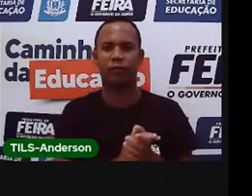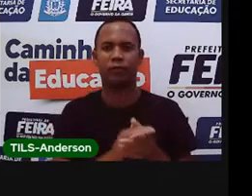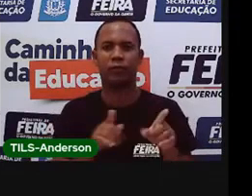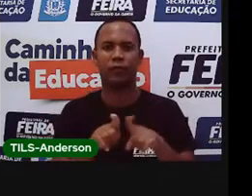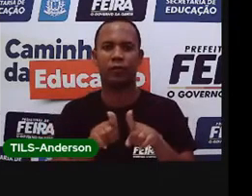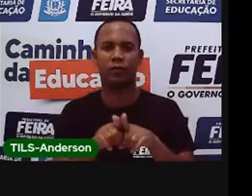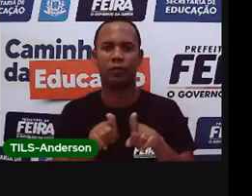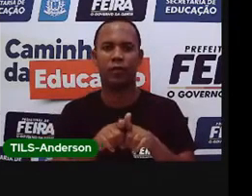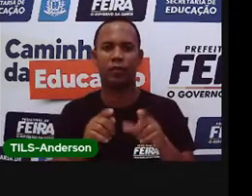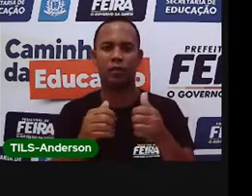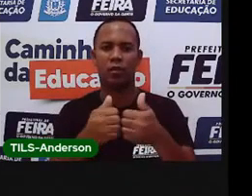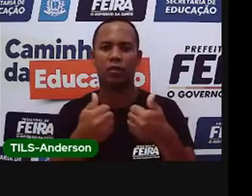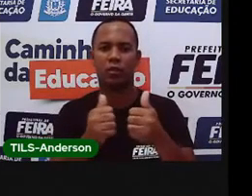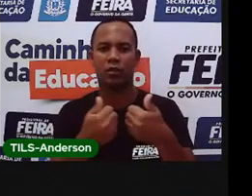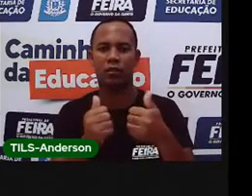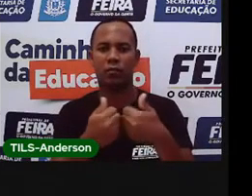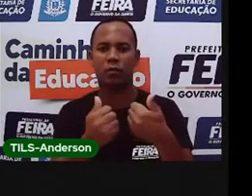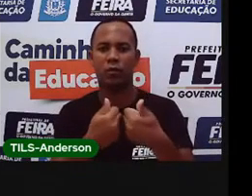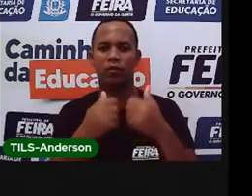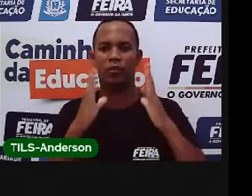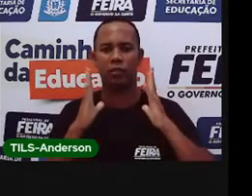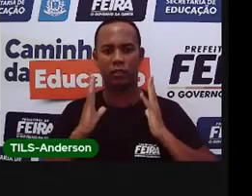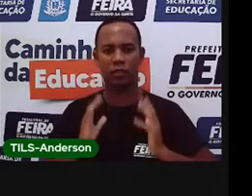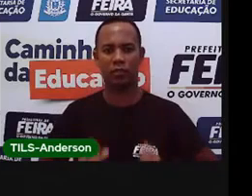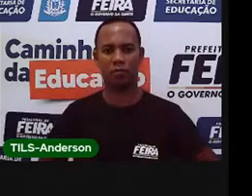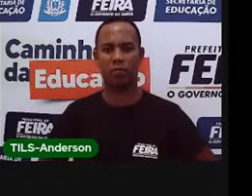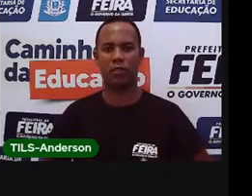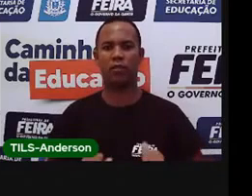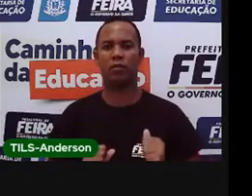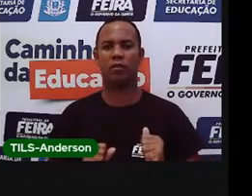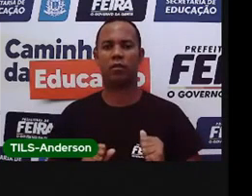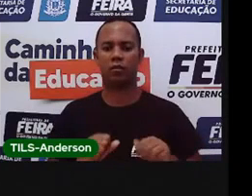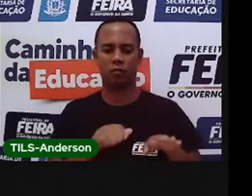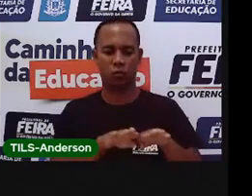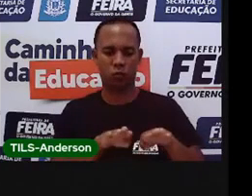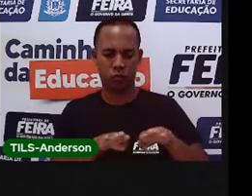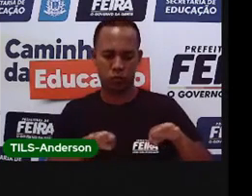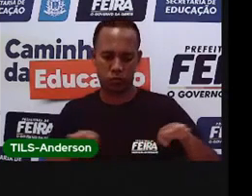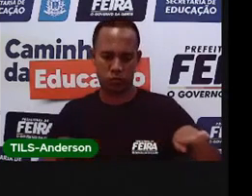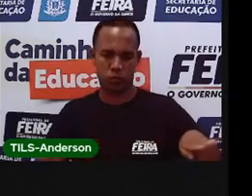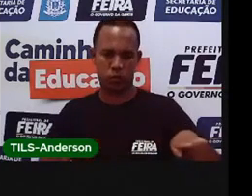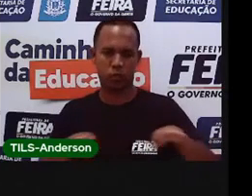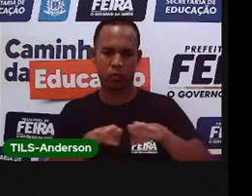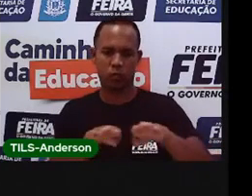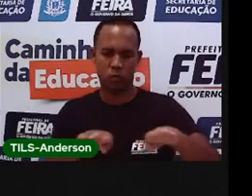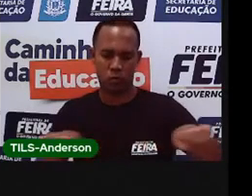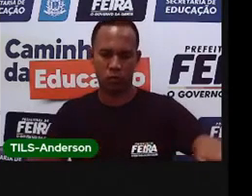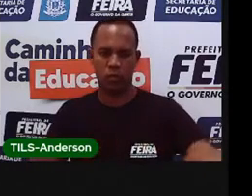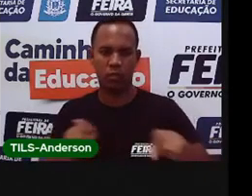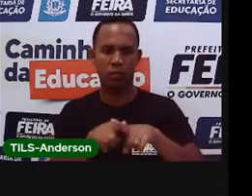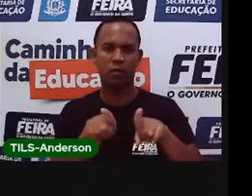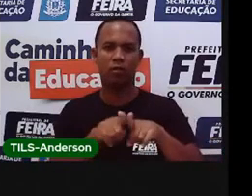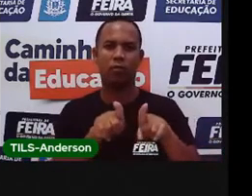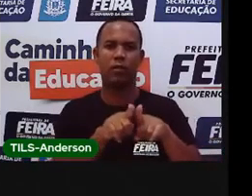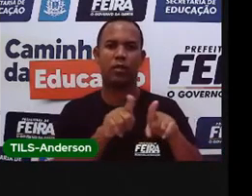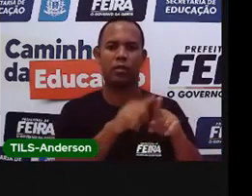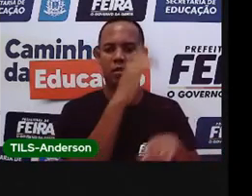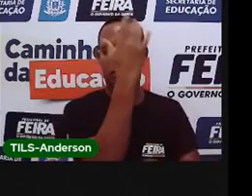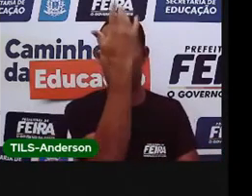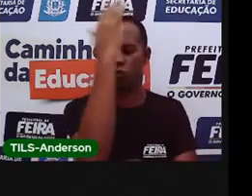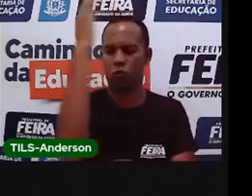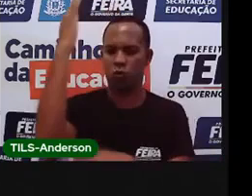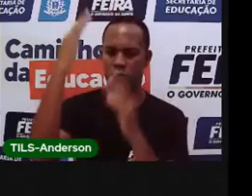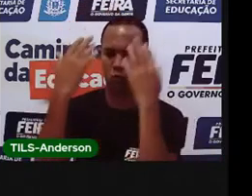transporte coletivo, limpeza, conservação, calçamento e arborização de